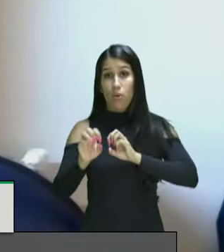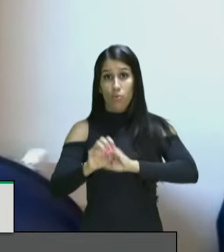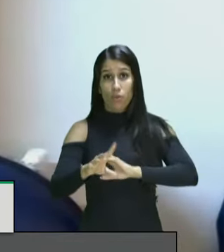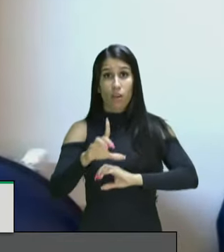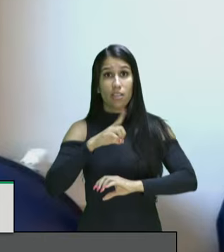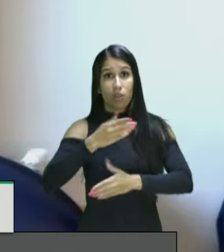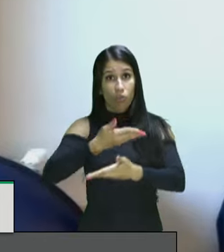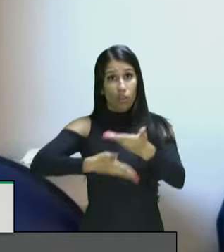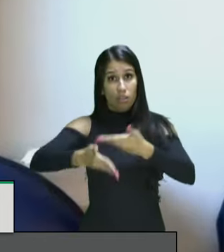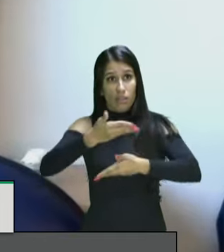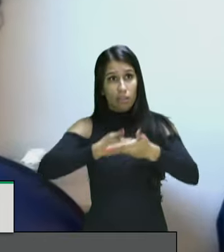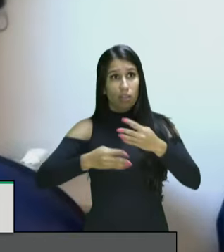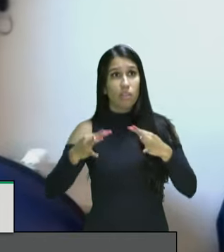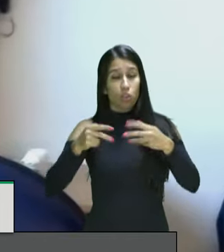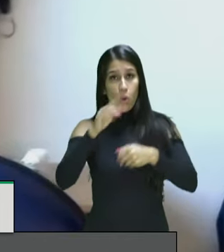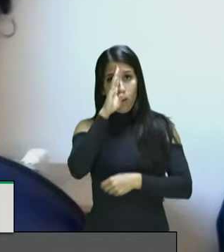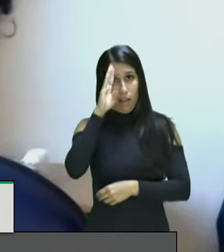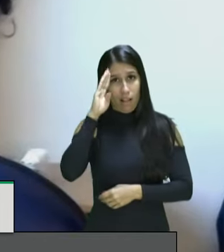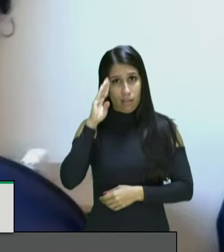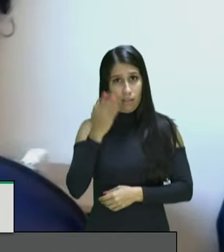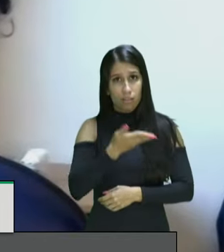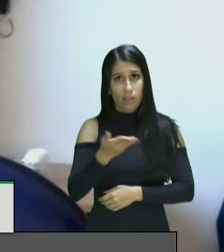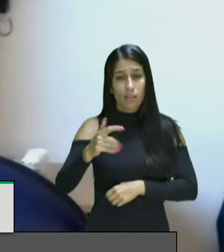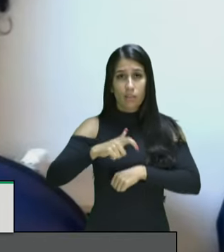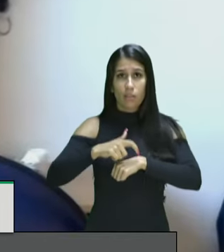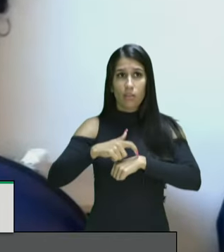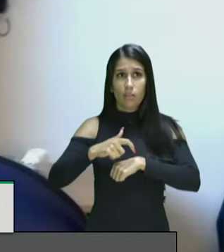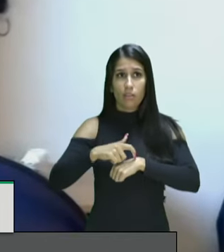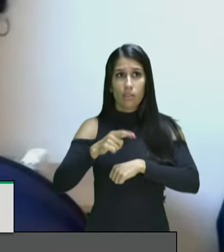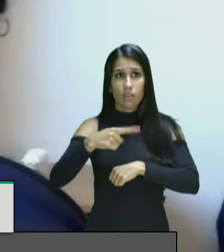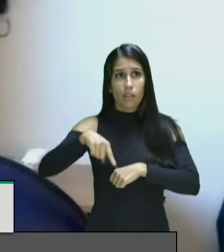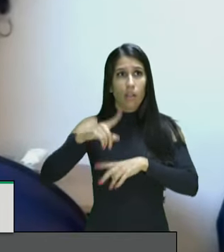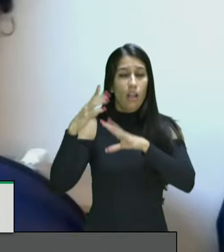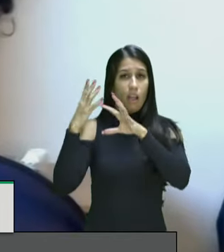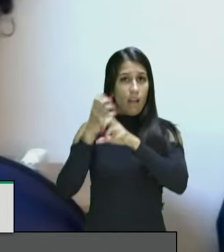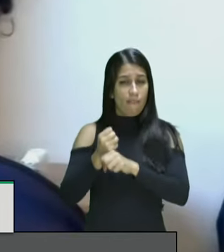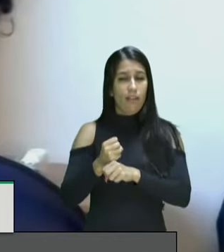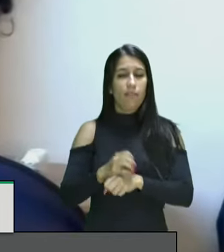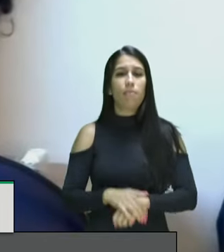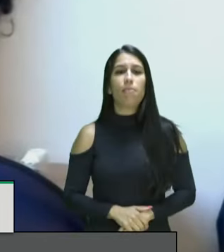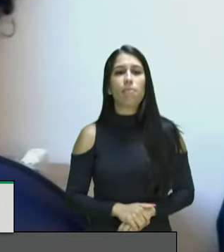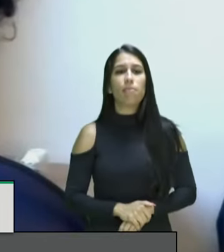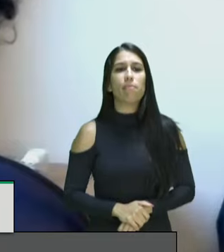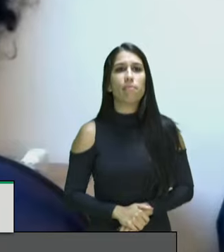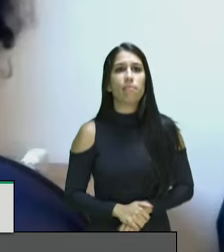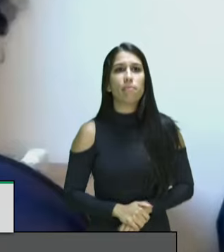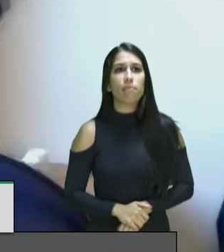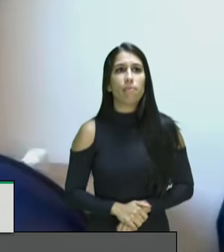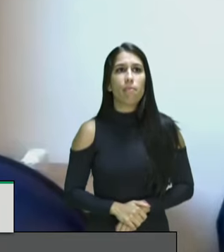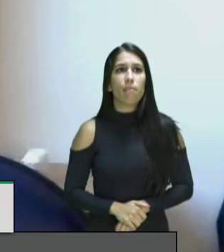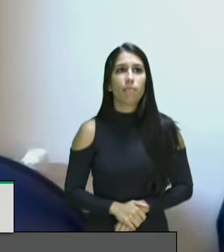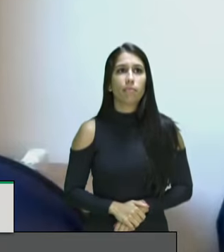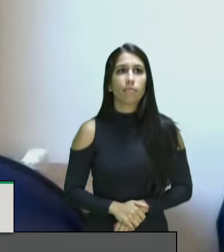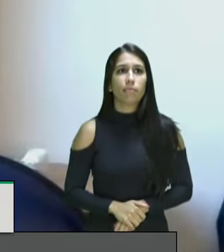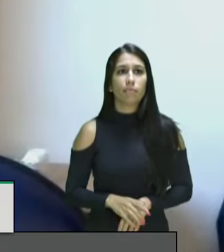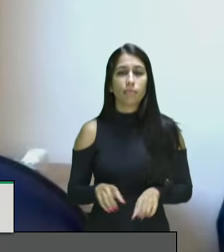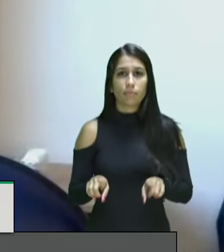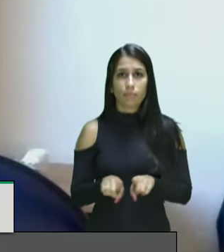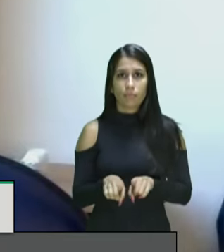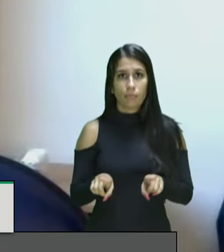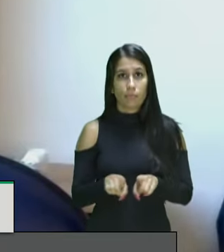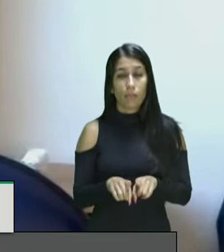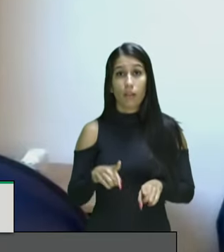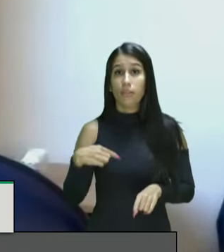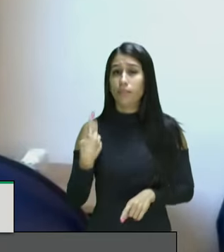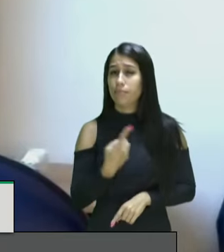articular toda a sociedade civil e toda a academia brasileira no momento de fazer essa avaliação eu também acho que a gente não pode deixar de